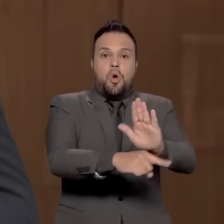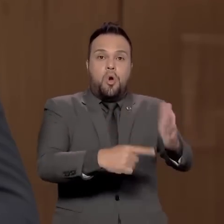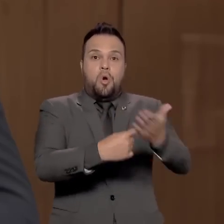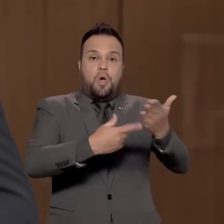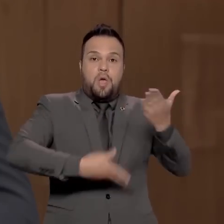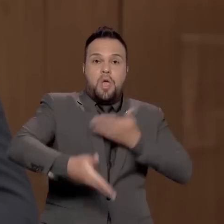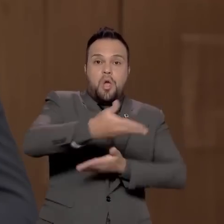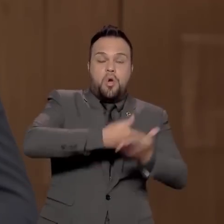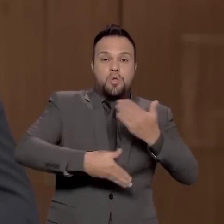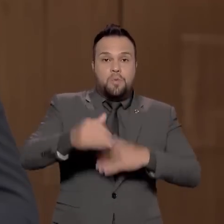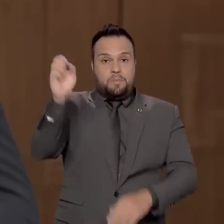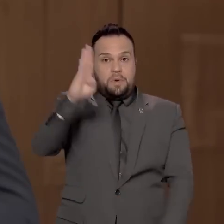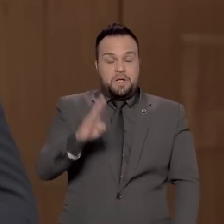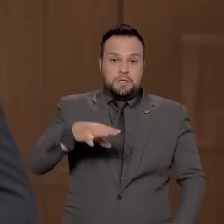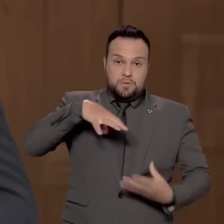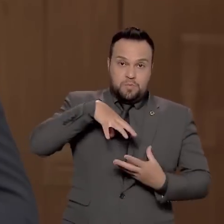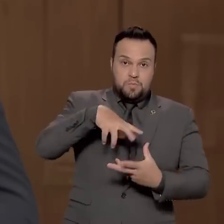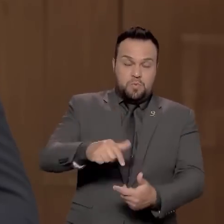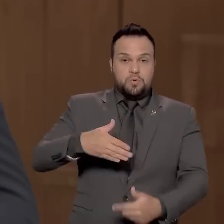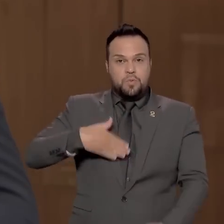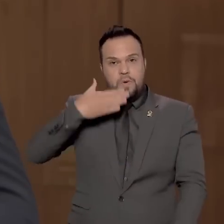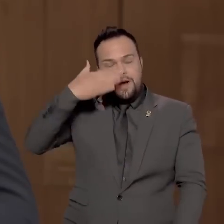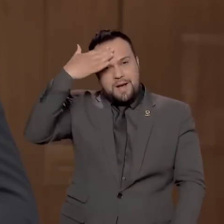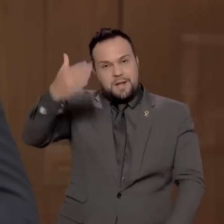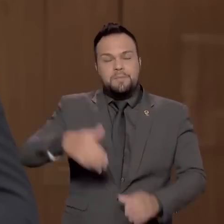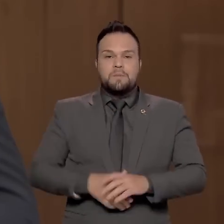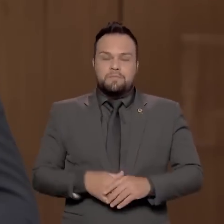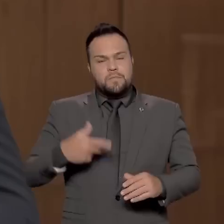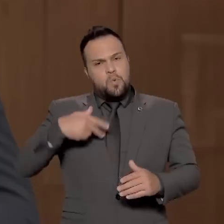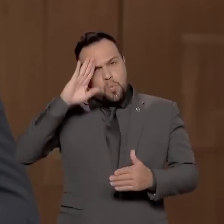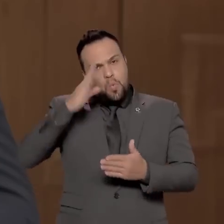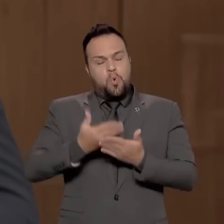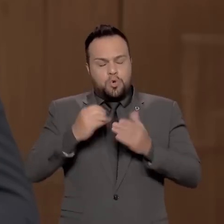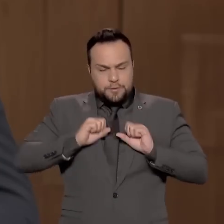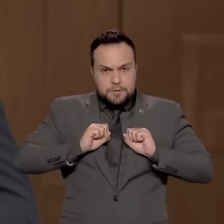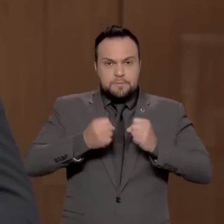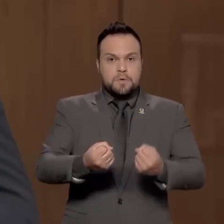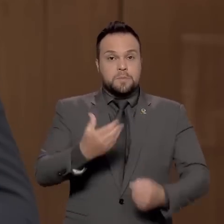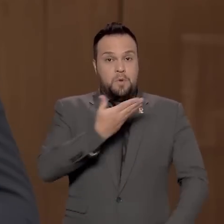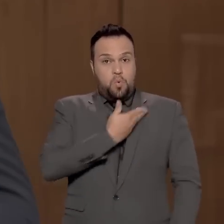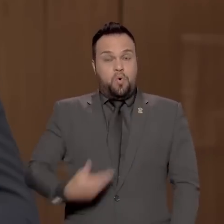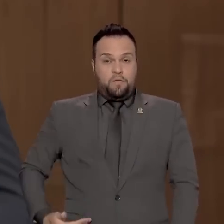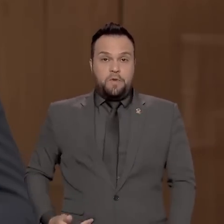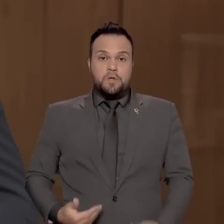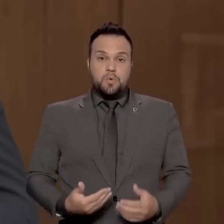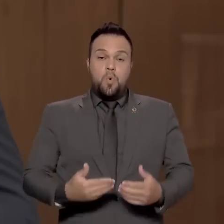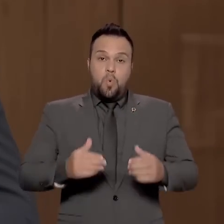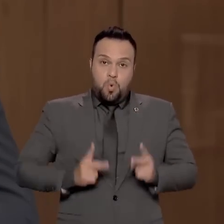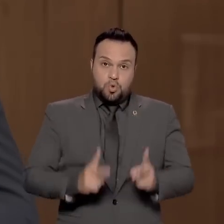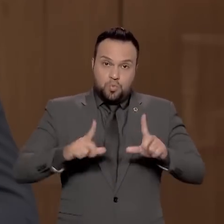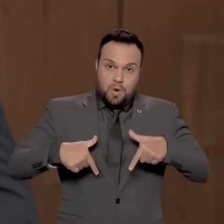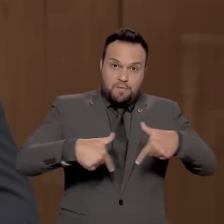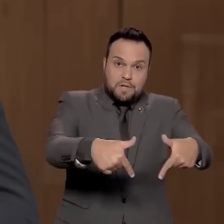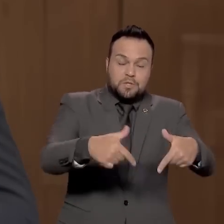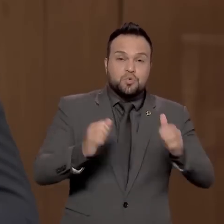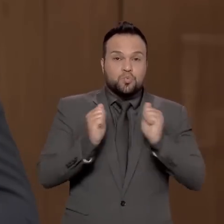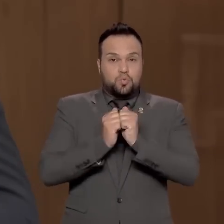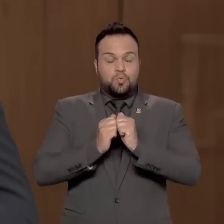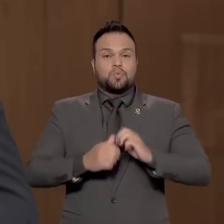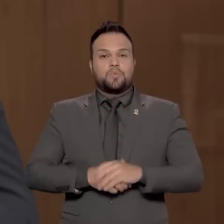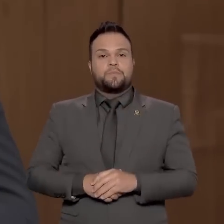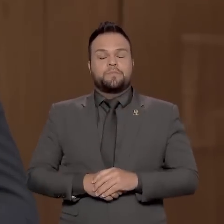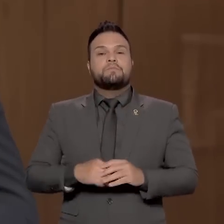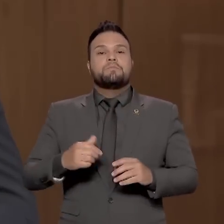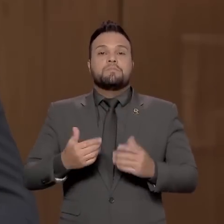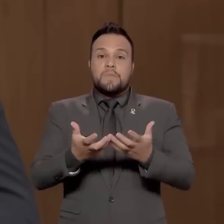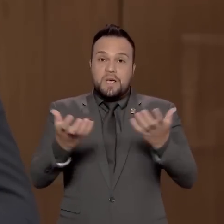cooperação econômica entre o Brasil e o mundo árabe. Contem com os esforços do meu governo para seguirmos avançando